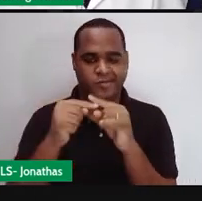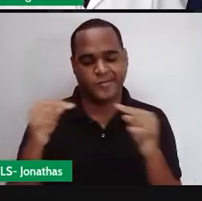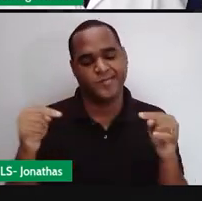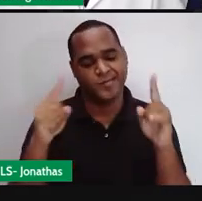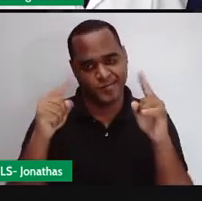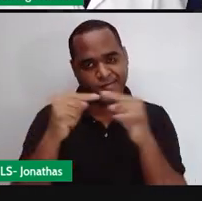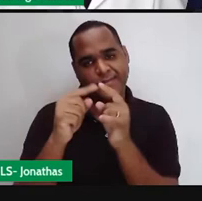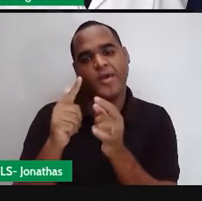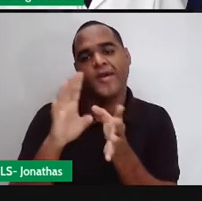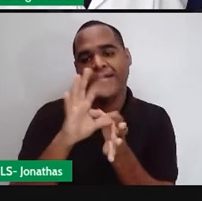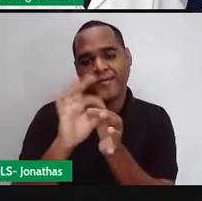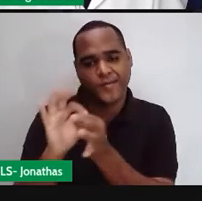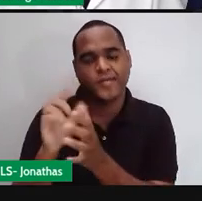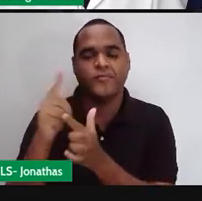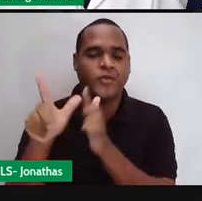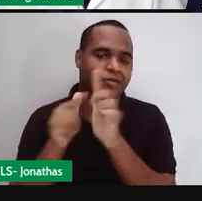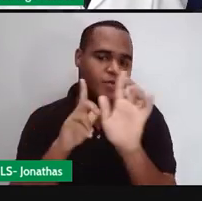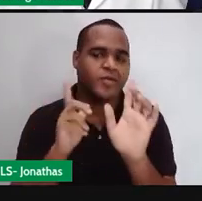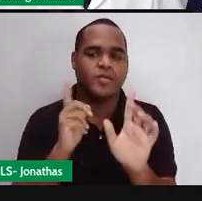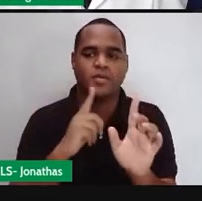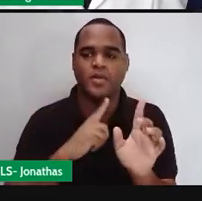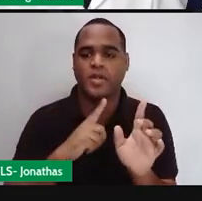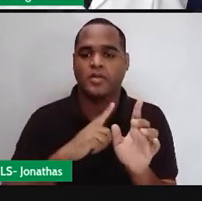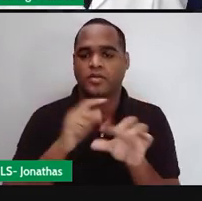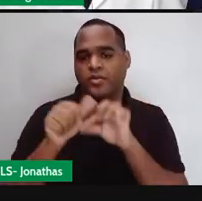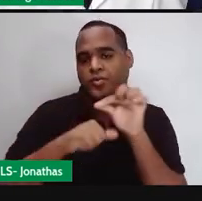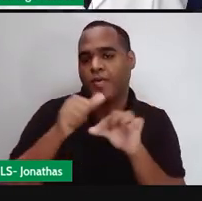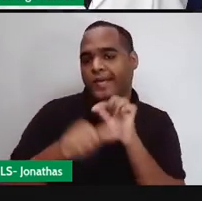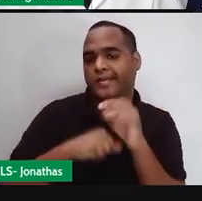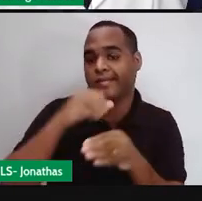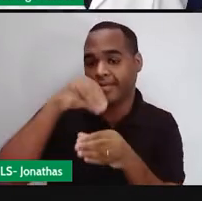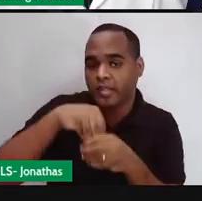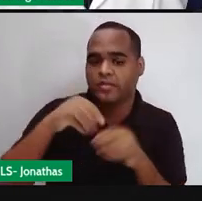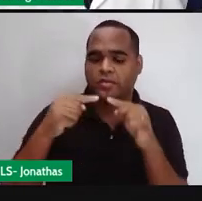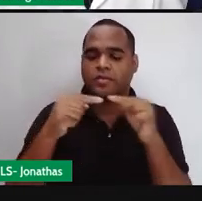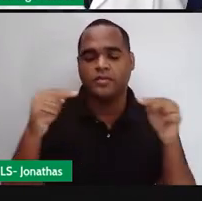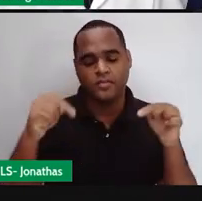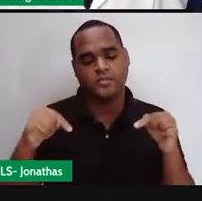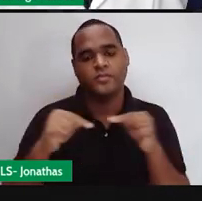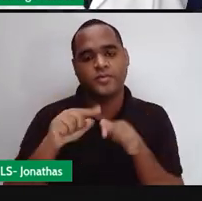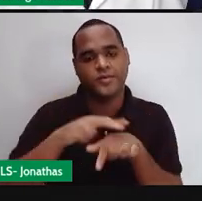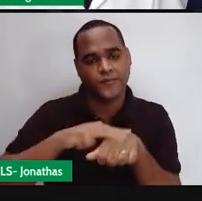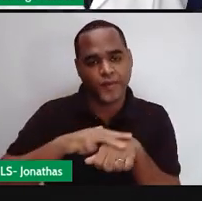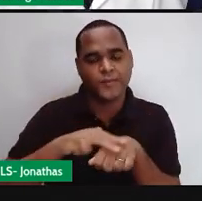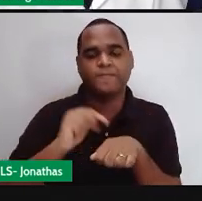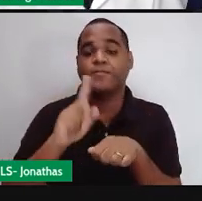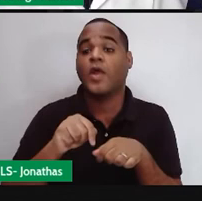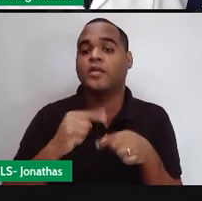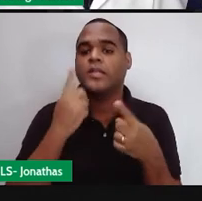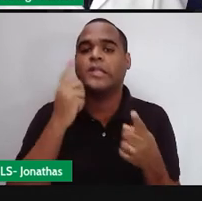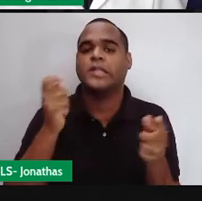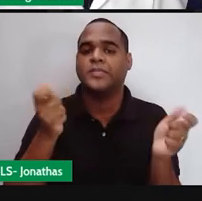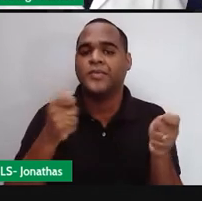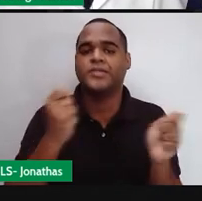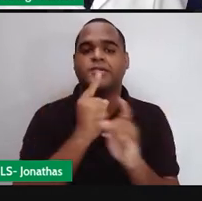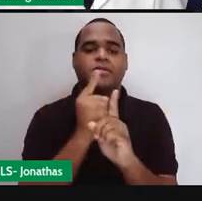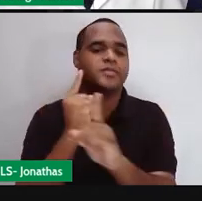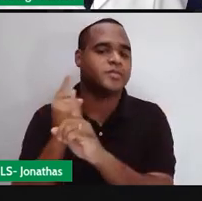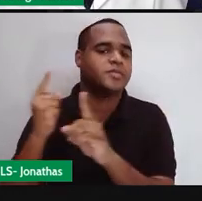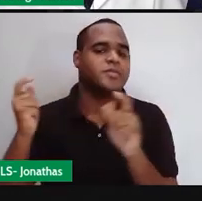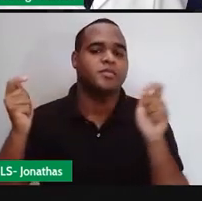é um ângulo interno do retângulo, tá? E que a gente pode medir e encontrar a sua medida